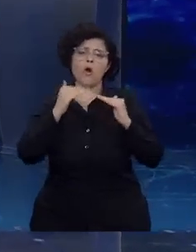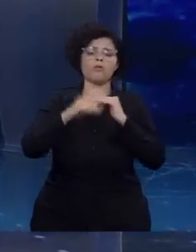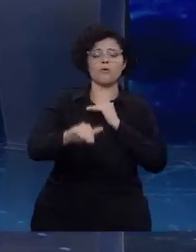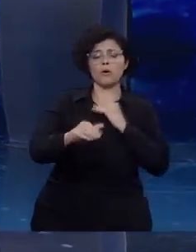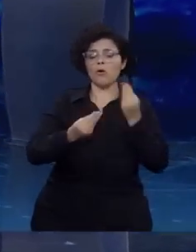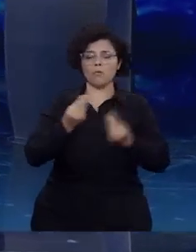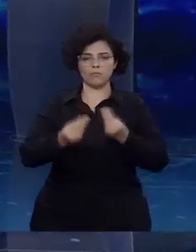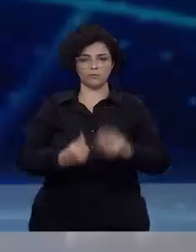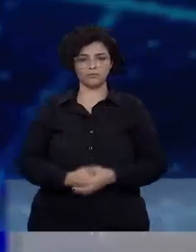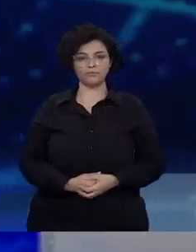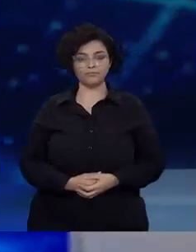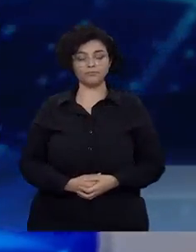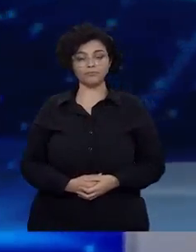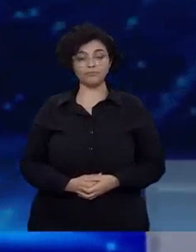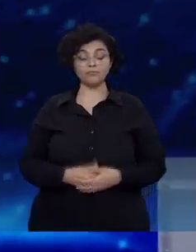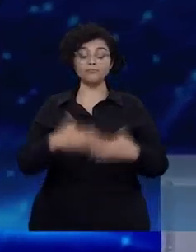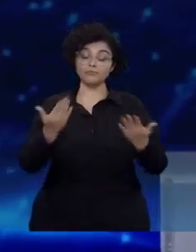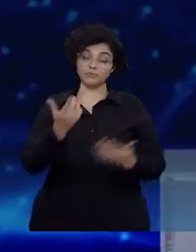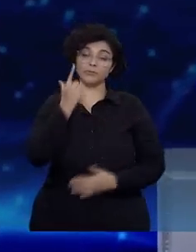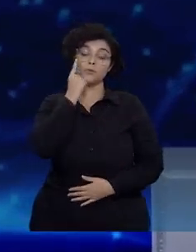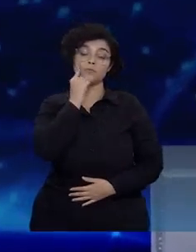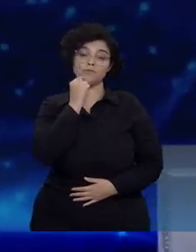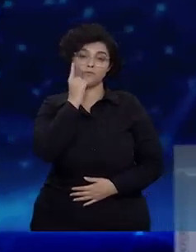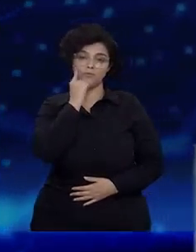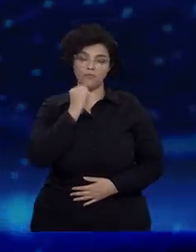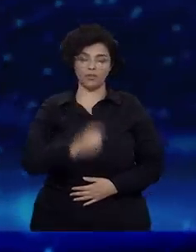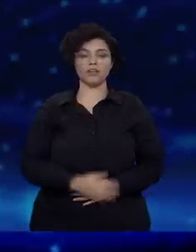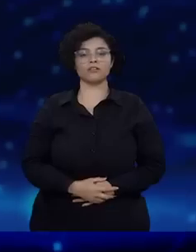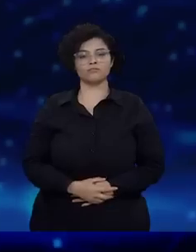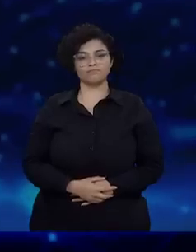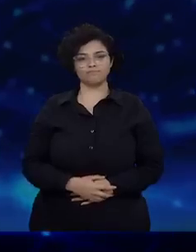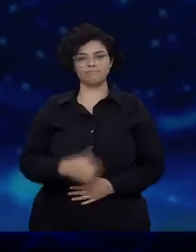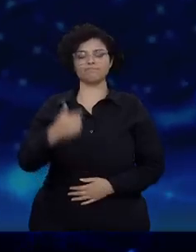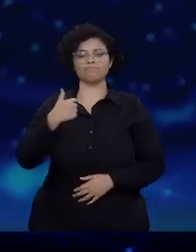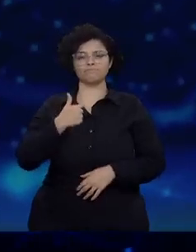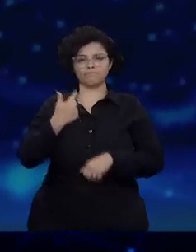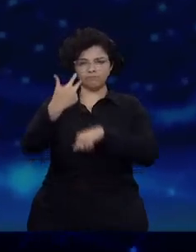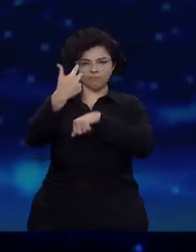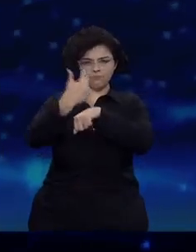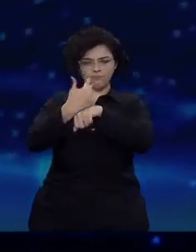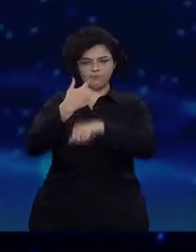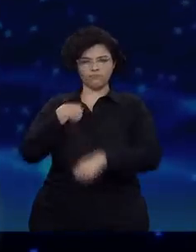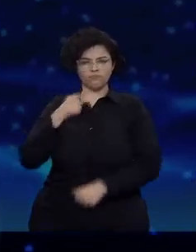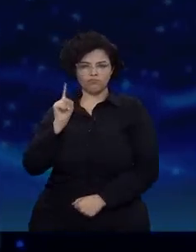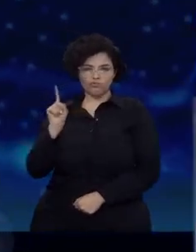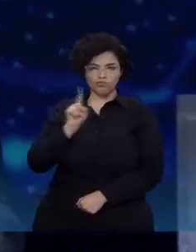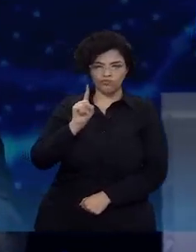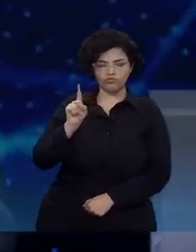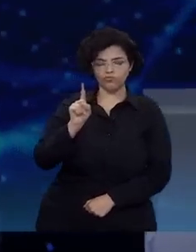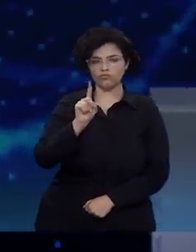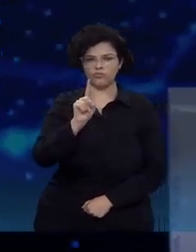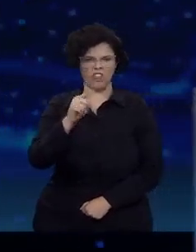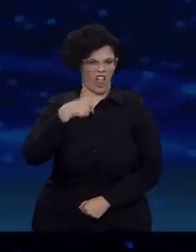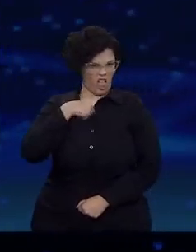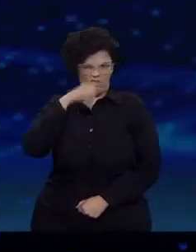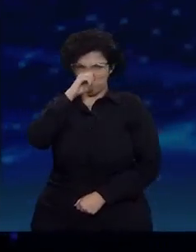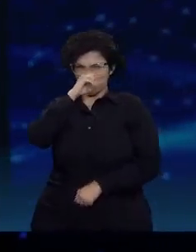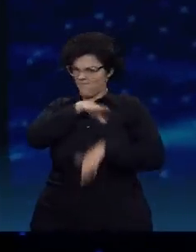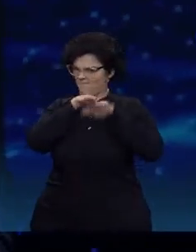Ô, Zé, você vai ver que eu vou chegar perto da Câmara que você falou, não vai ter nenhuma agressão minha a você.